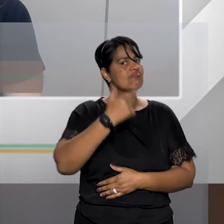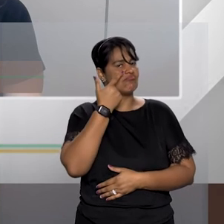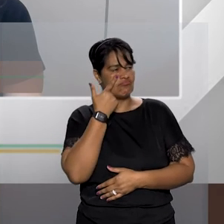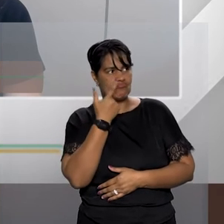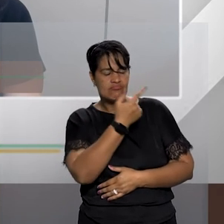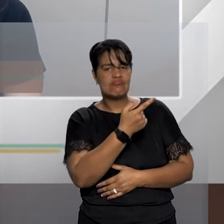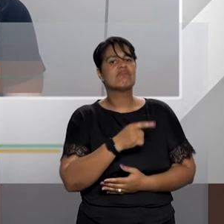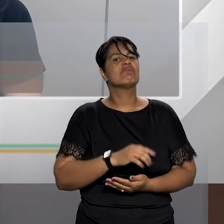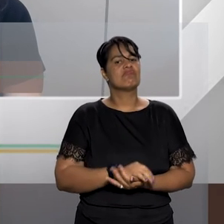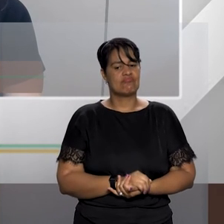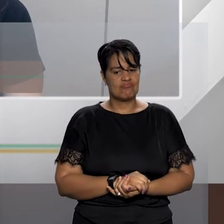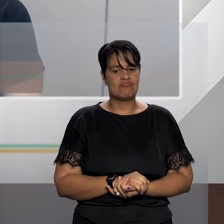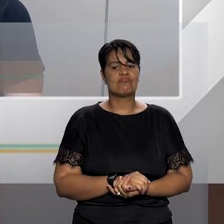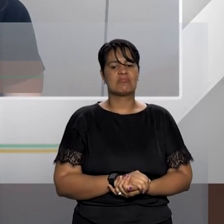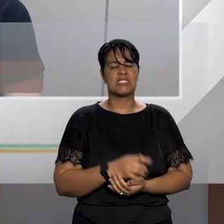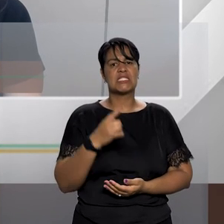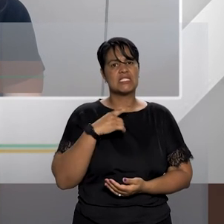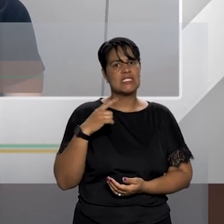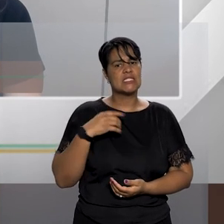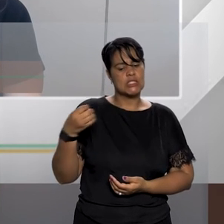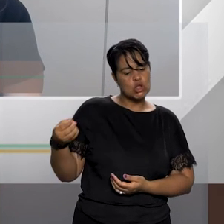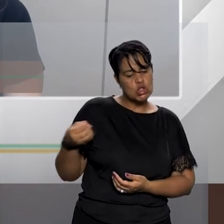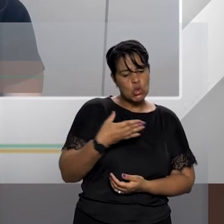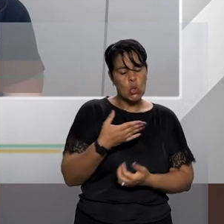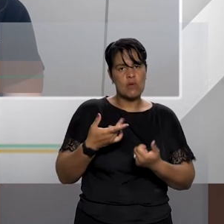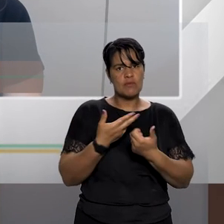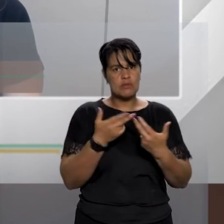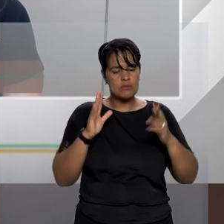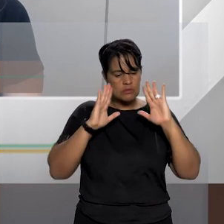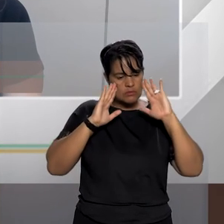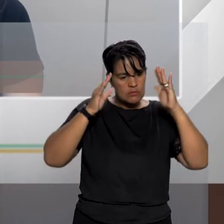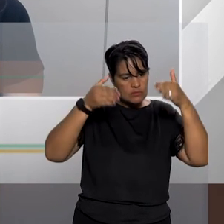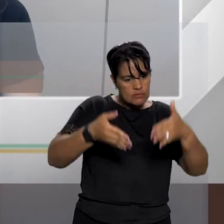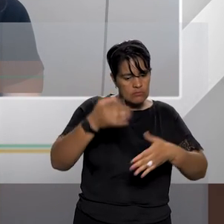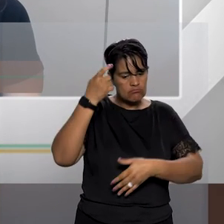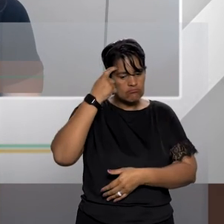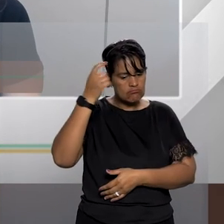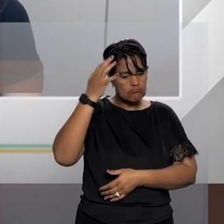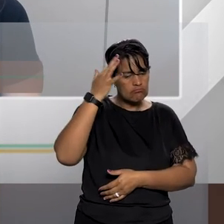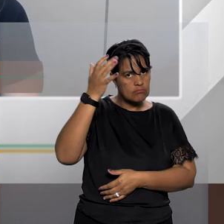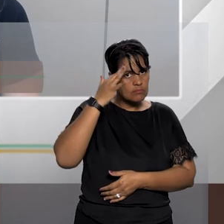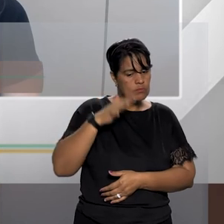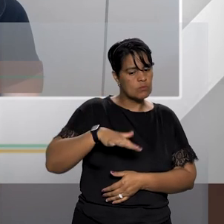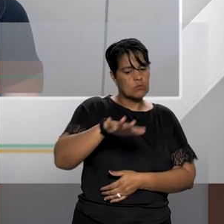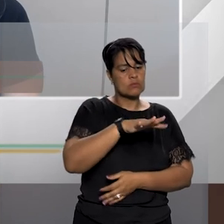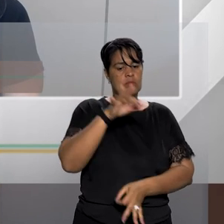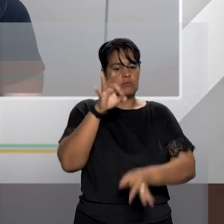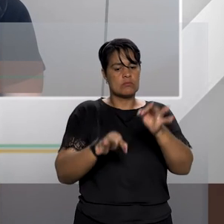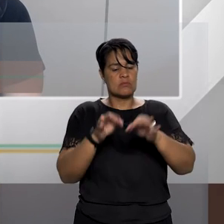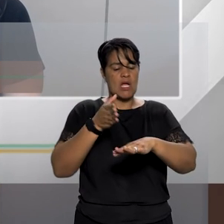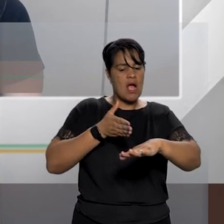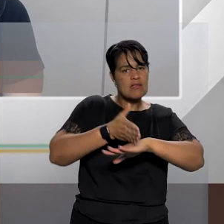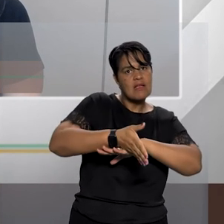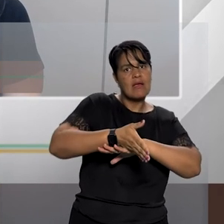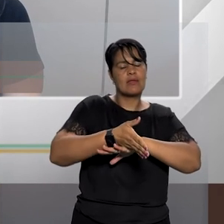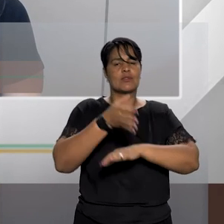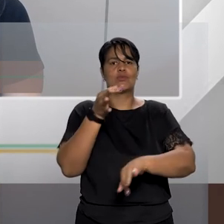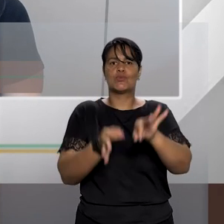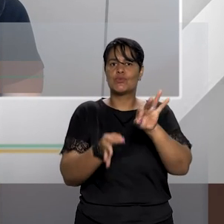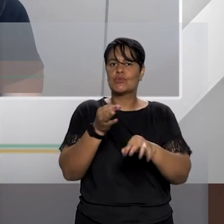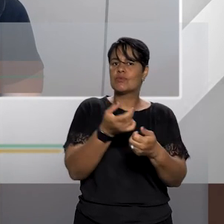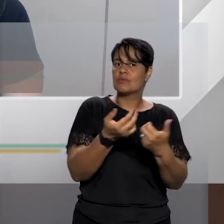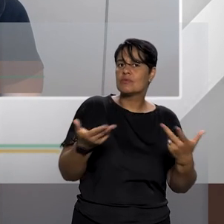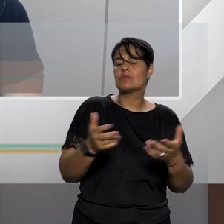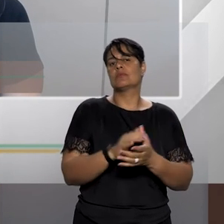os novos enfoques até de trabalho com perspectiva de gênero no judiciário no acesso à justiça desenvolvimento